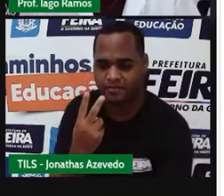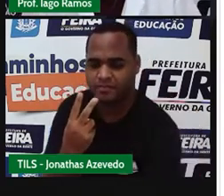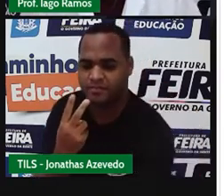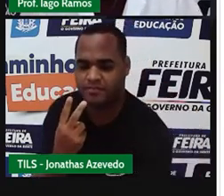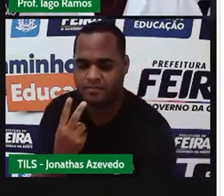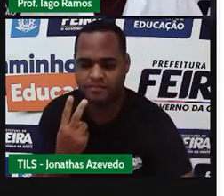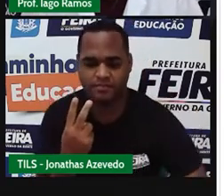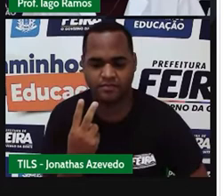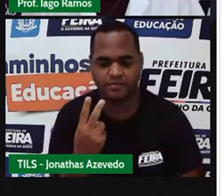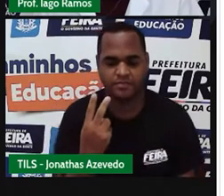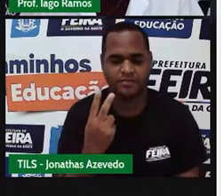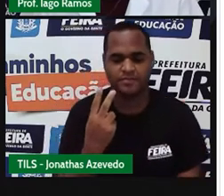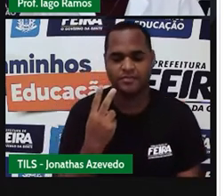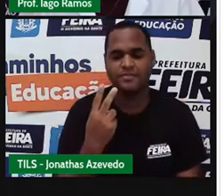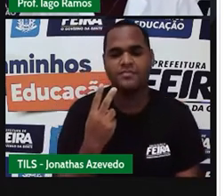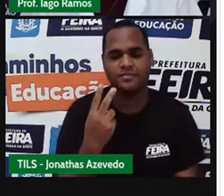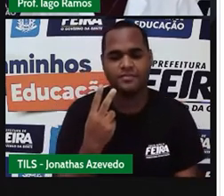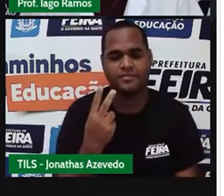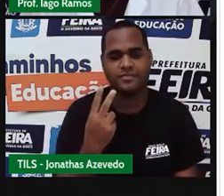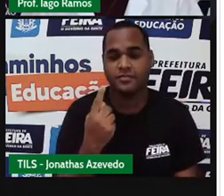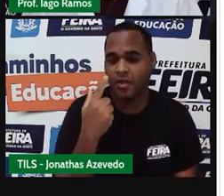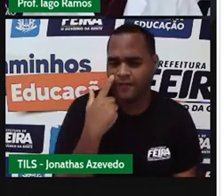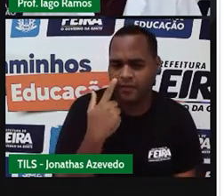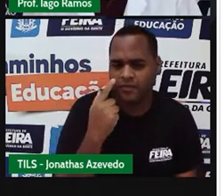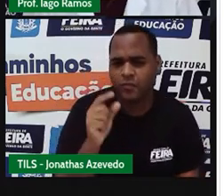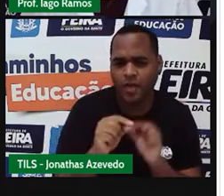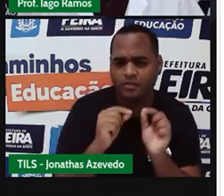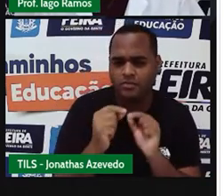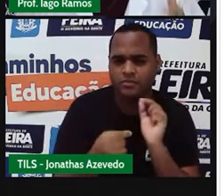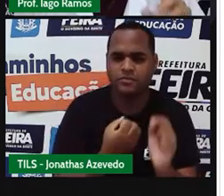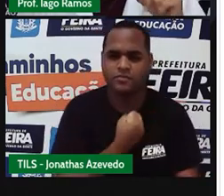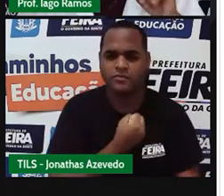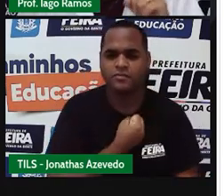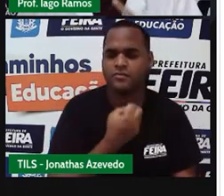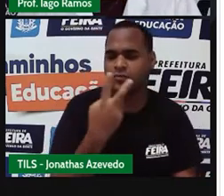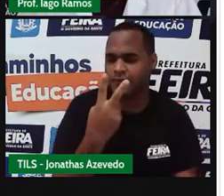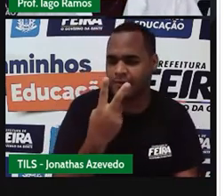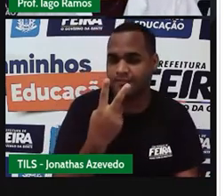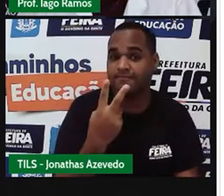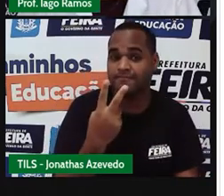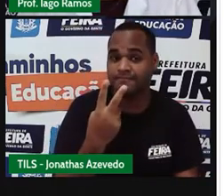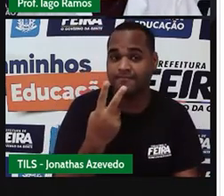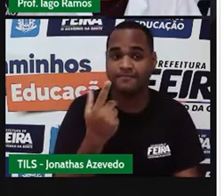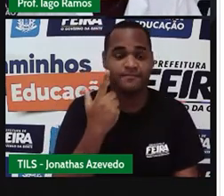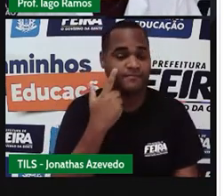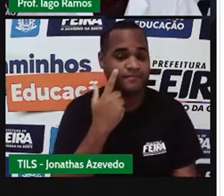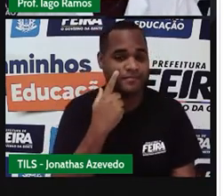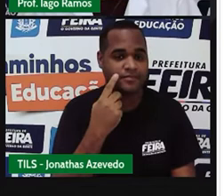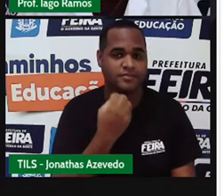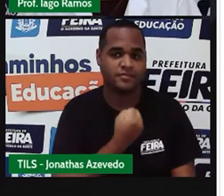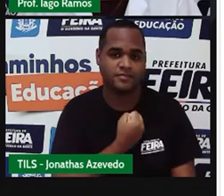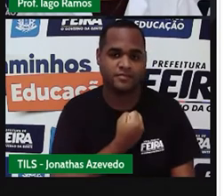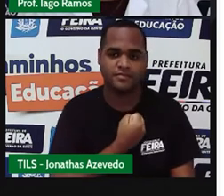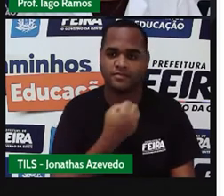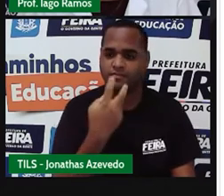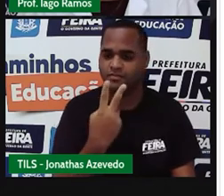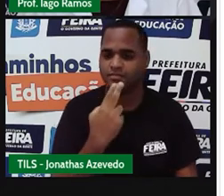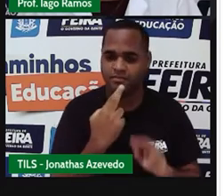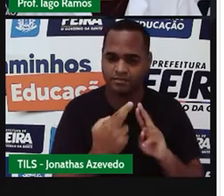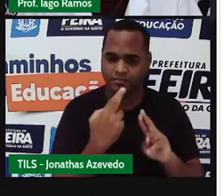O que é que tem de curioso ali na tabuada do 2? Eu vou fazer assim, ó, nesses resultados aqui.